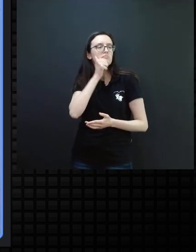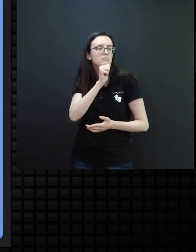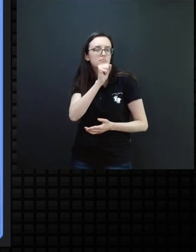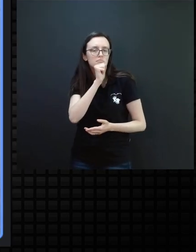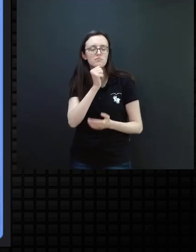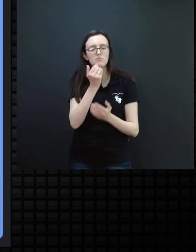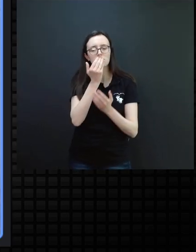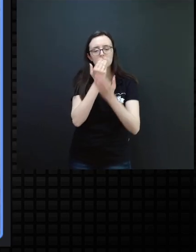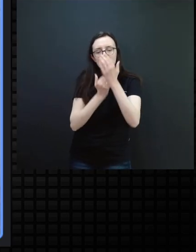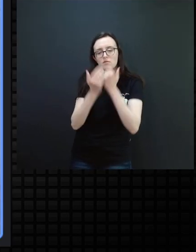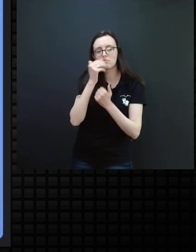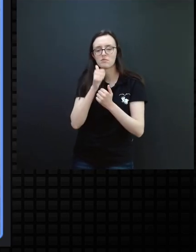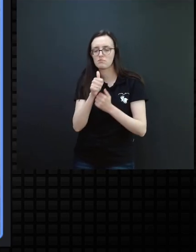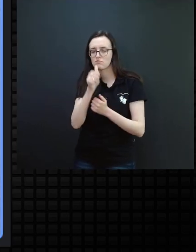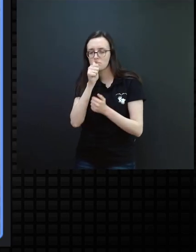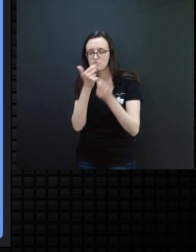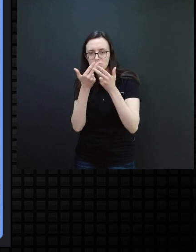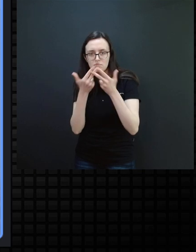comer, beber,